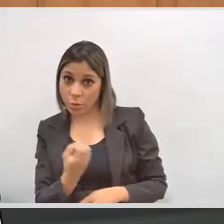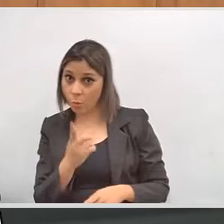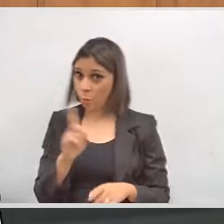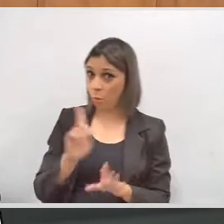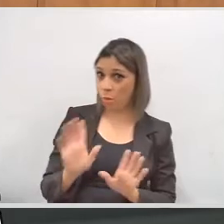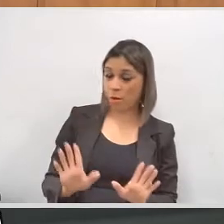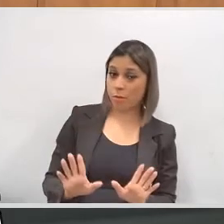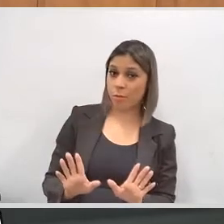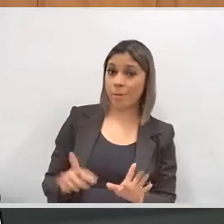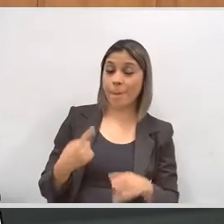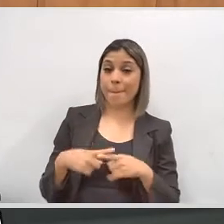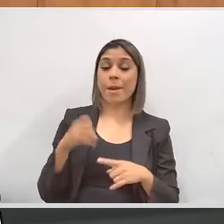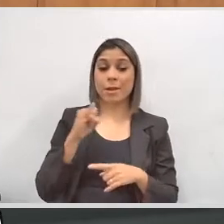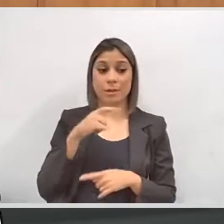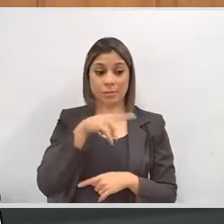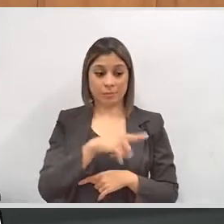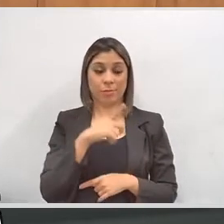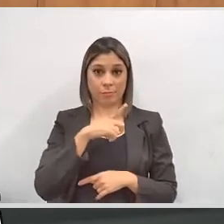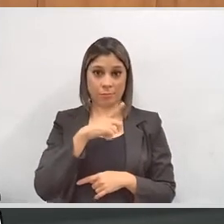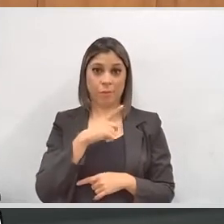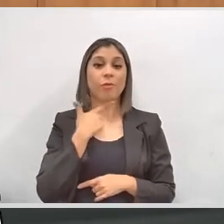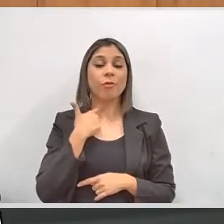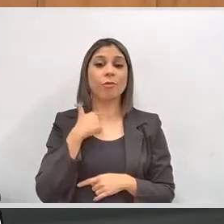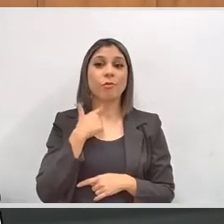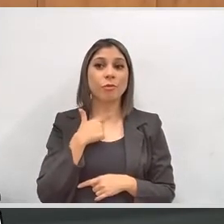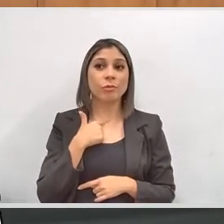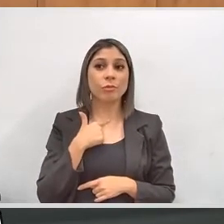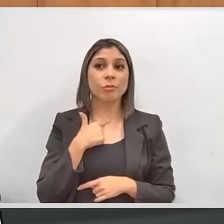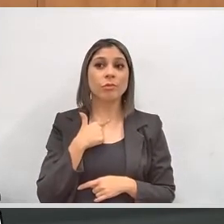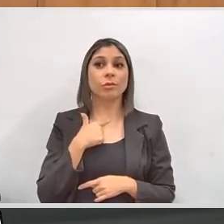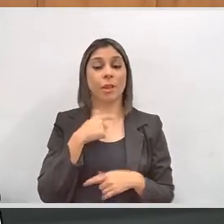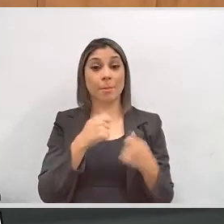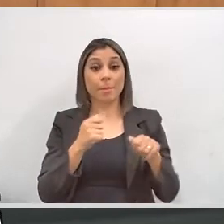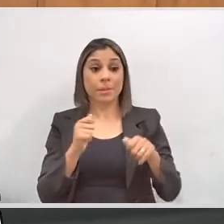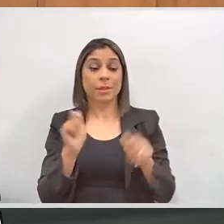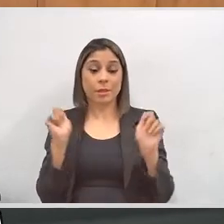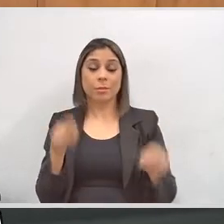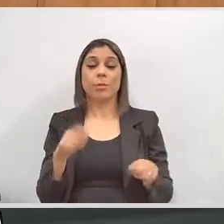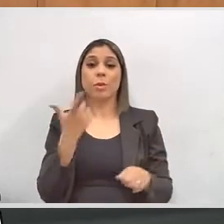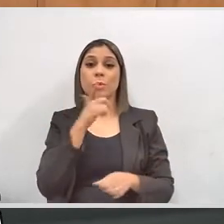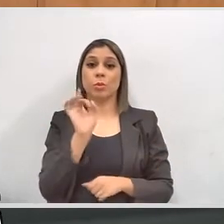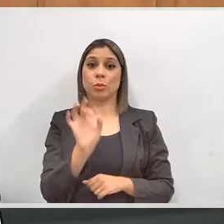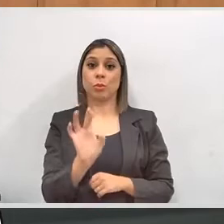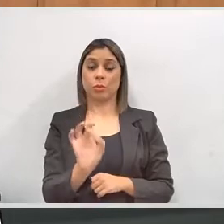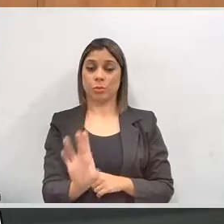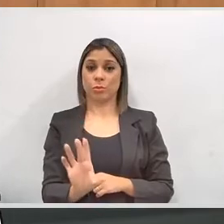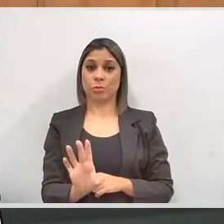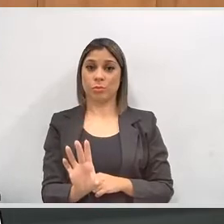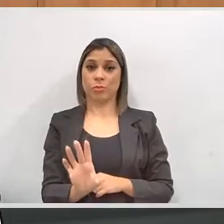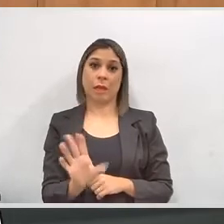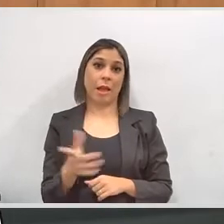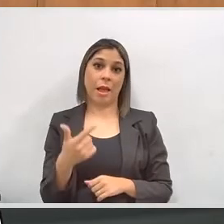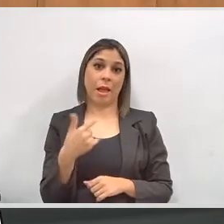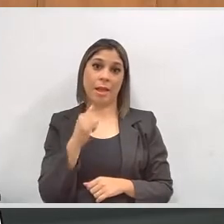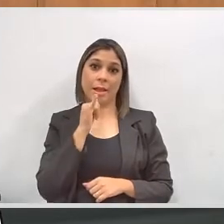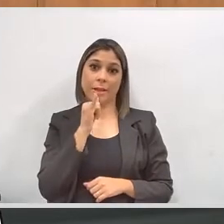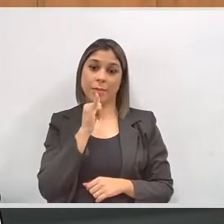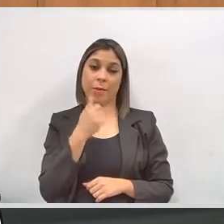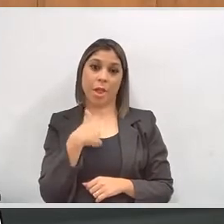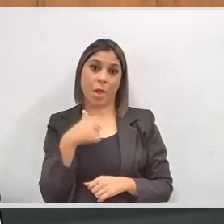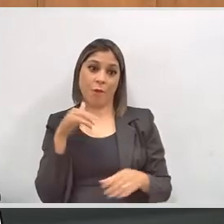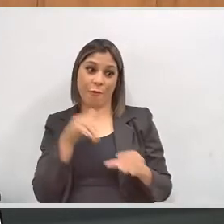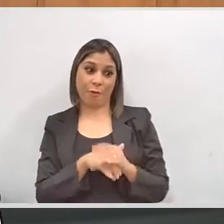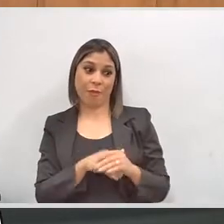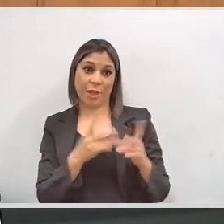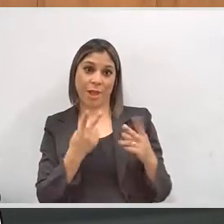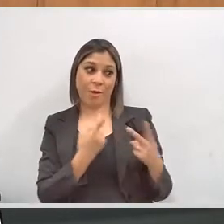Porque, ainda que assistida, ela tem que ser capaz de exercer a sua vontade livremente. Ela não pode ser assistida a ponto de estar votando